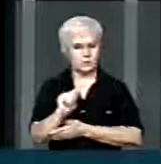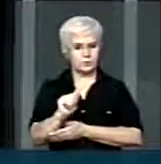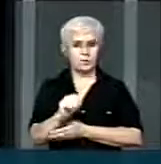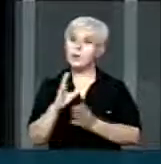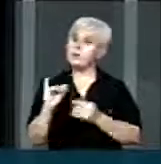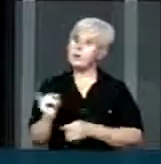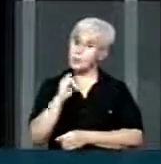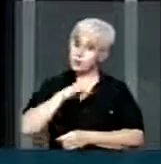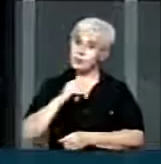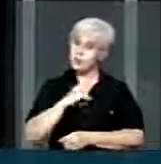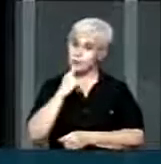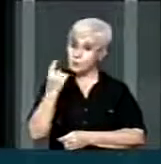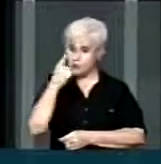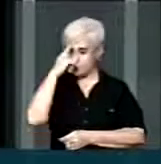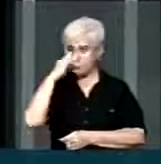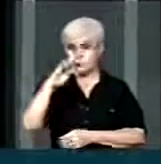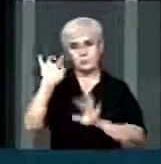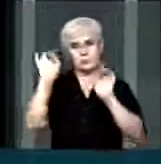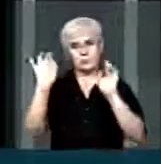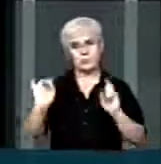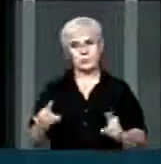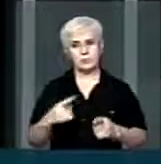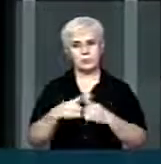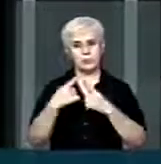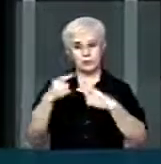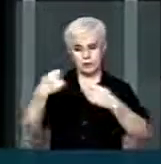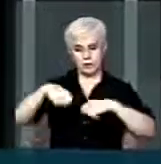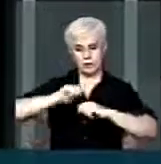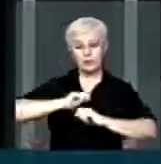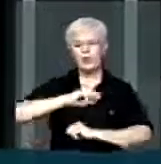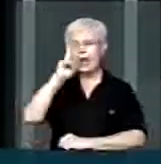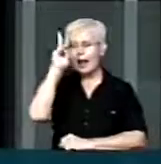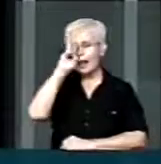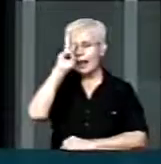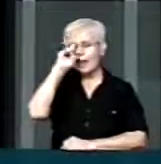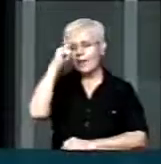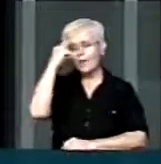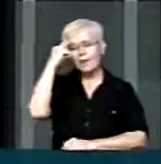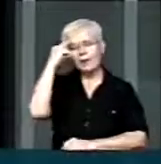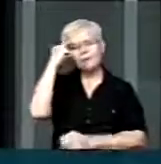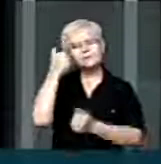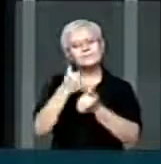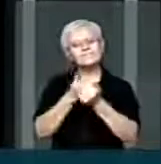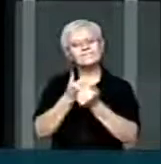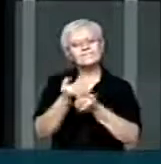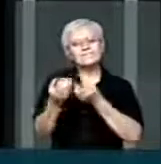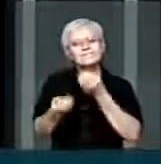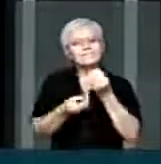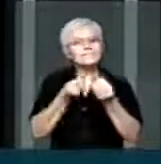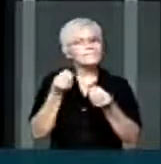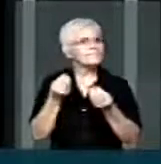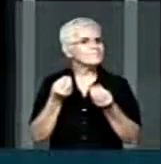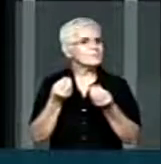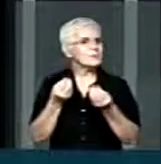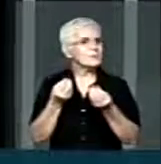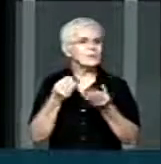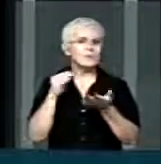que tenha esses dias, porque nos permite lembrar o quanto ainda é